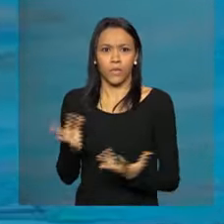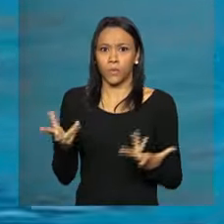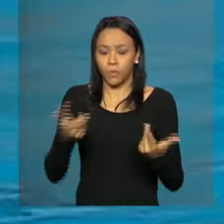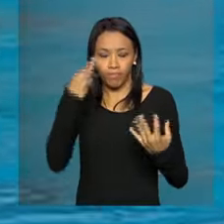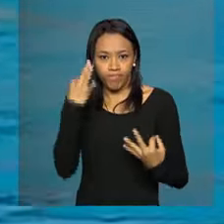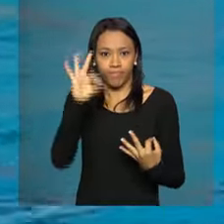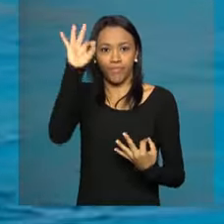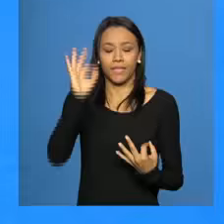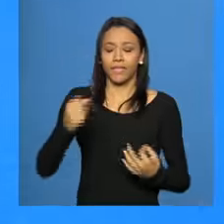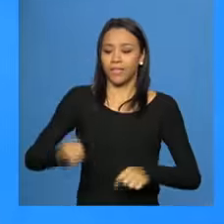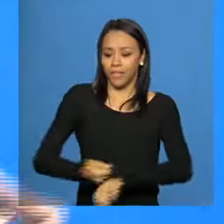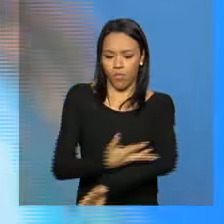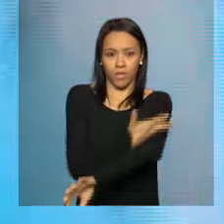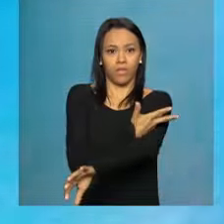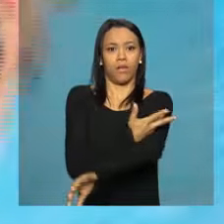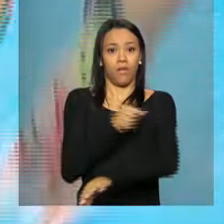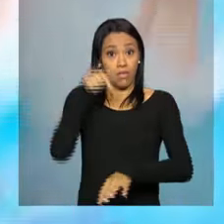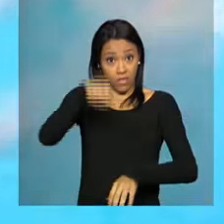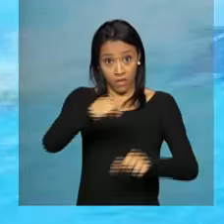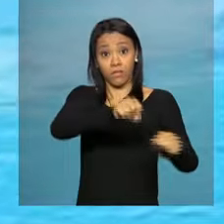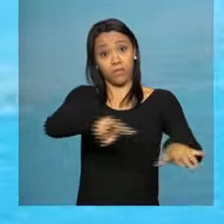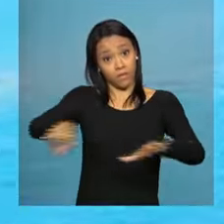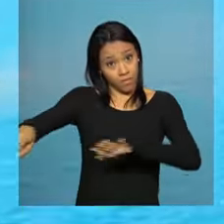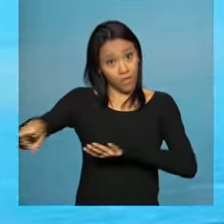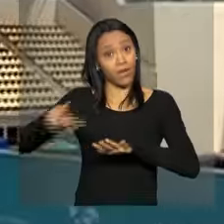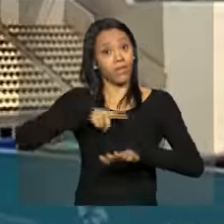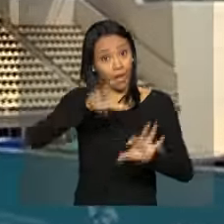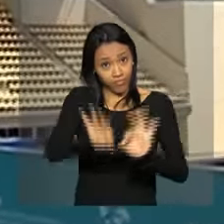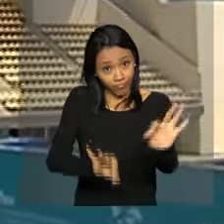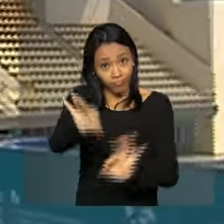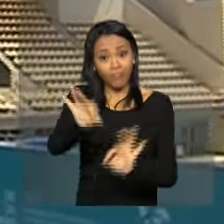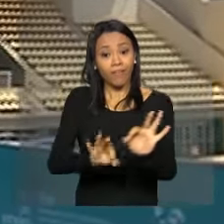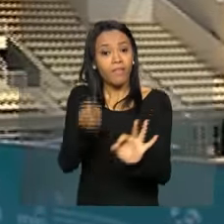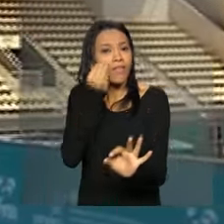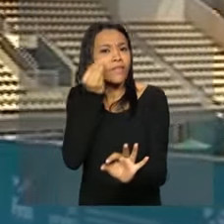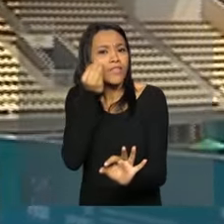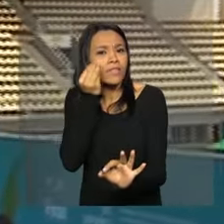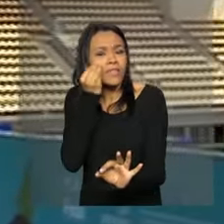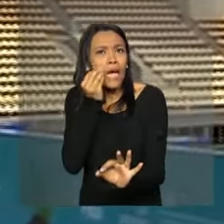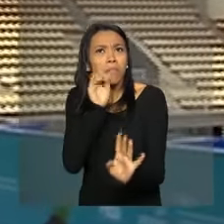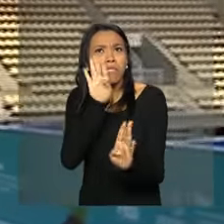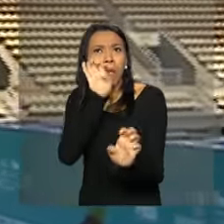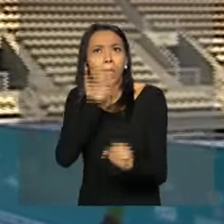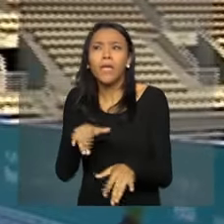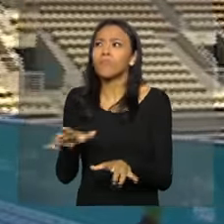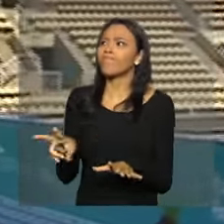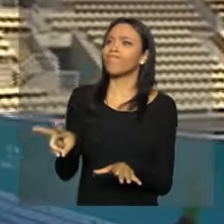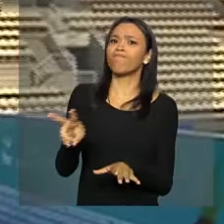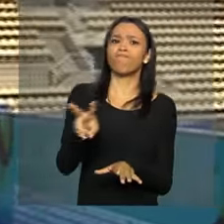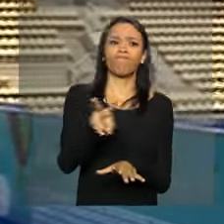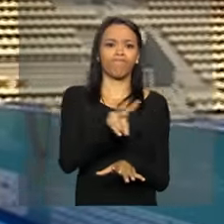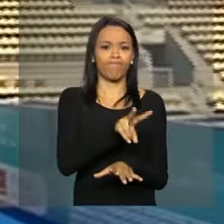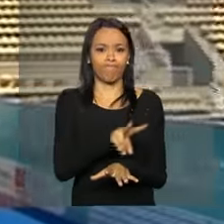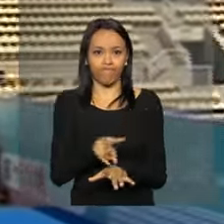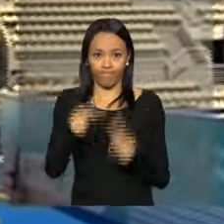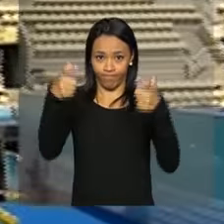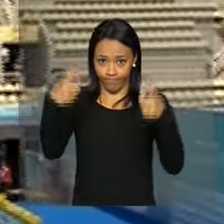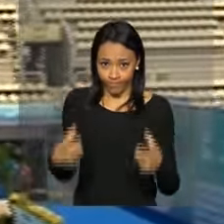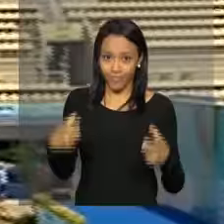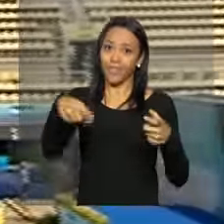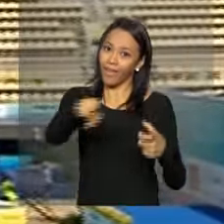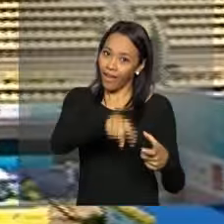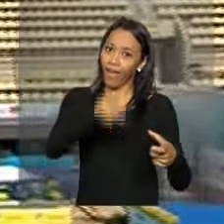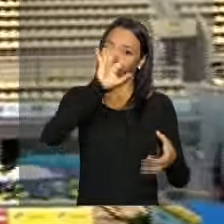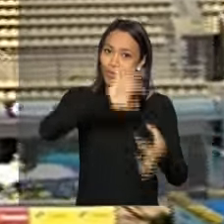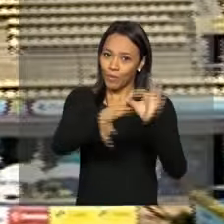muita emoção. Nessa semana, acontece o evento que vai testar as instalações do Parque Aquático Maria Lenk, legado dos Jogos Pan